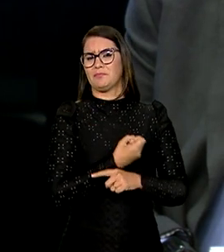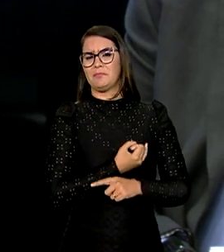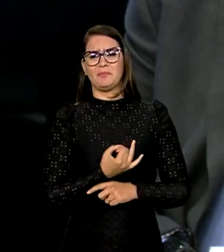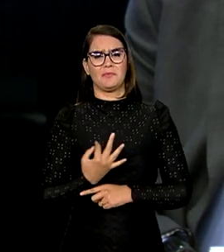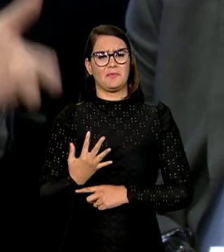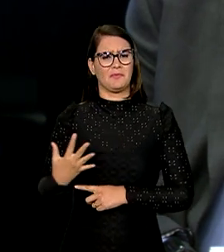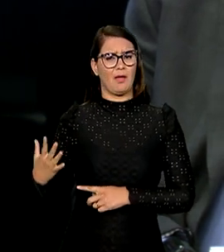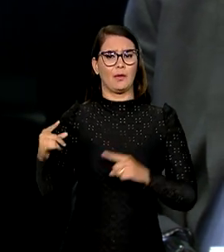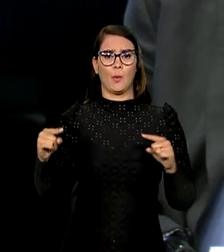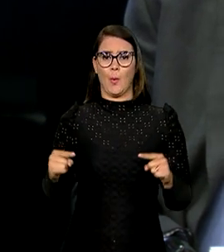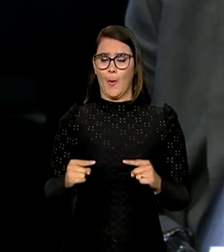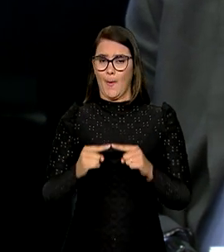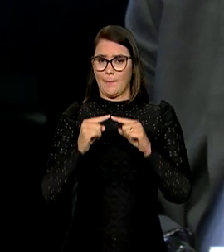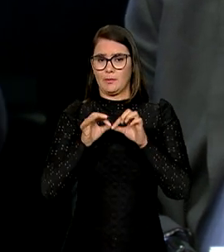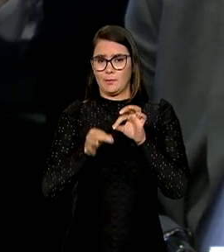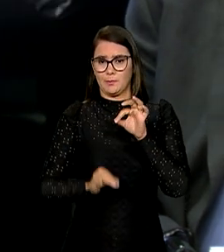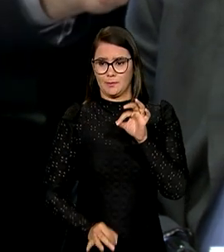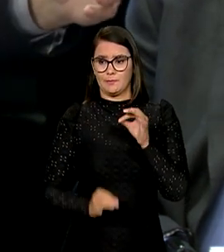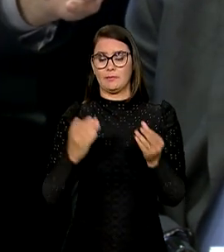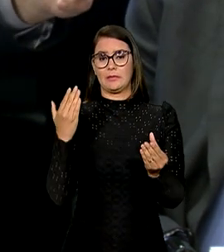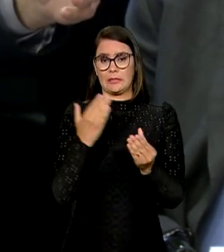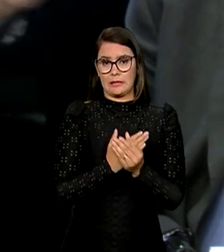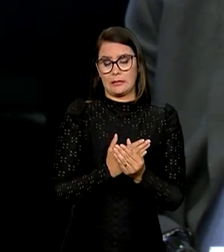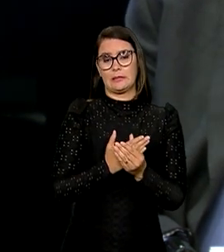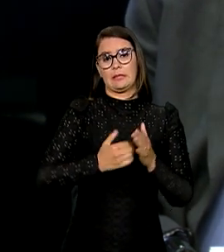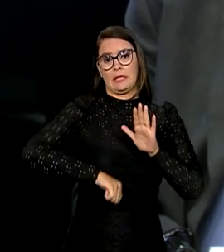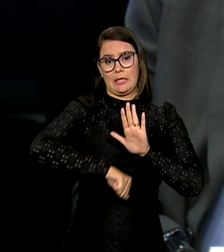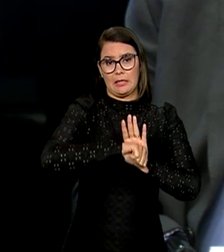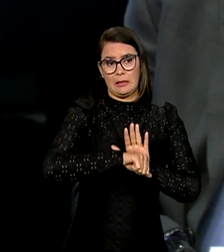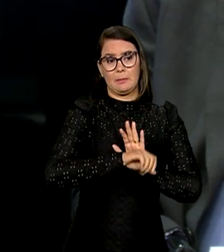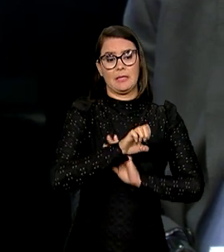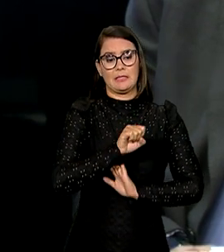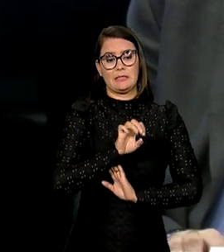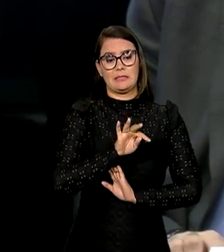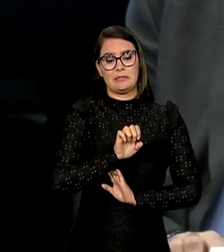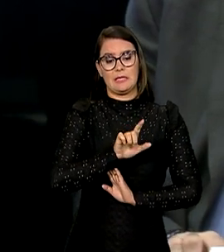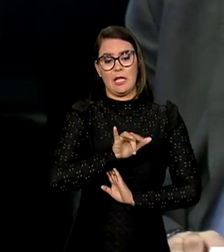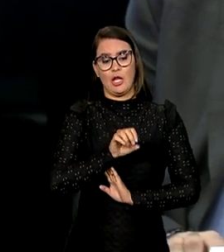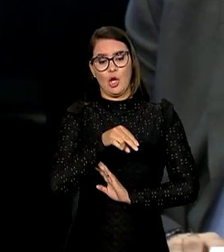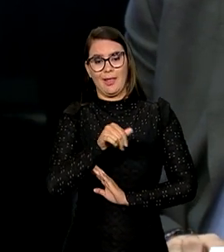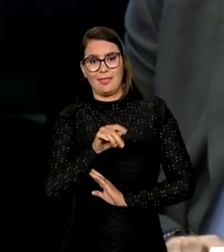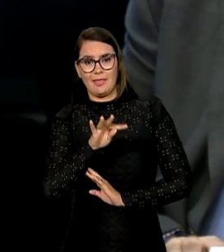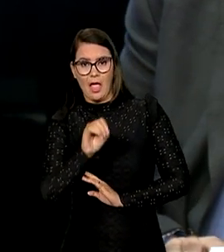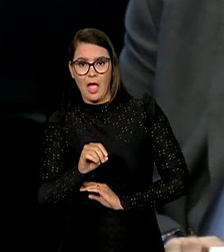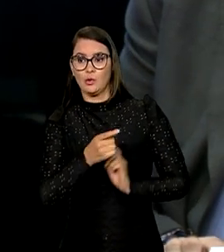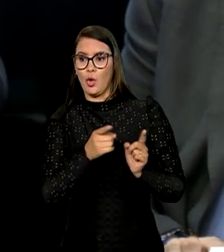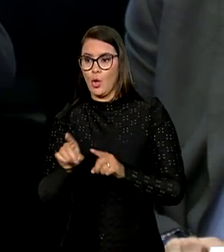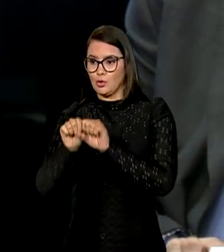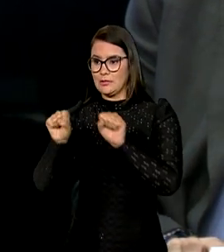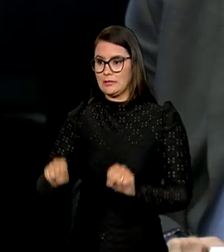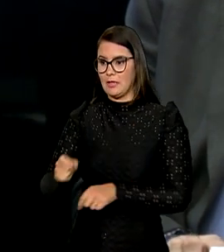adequado e extenso de crimes, indo desde o estelionato até crimes contra o sistema financeiro nacional,